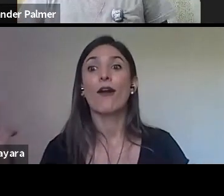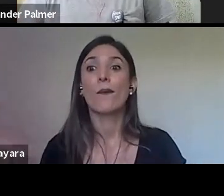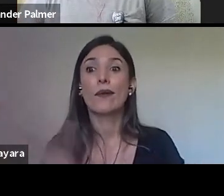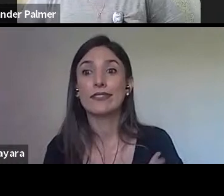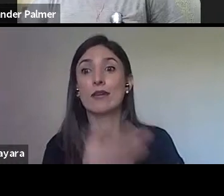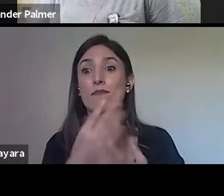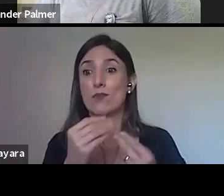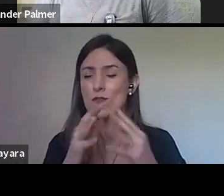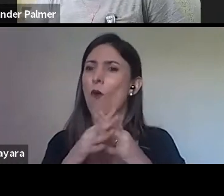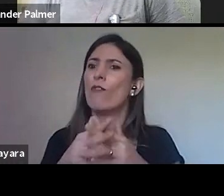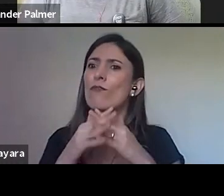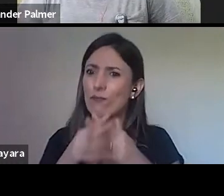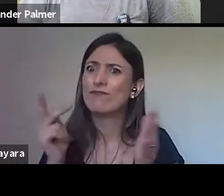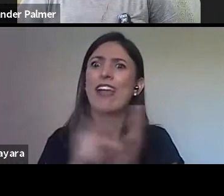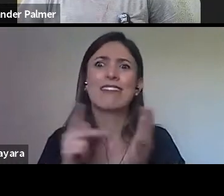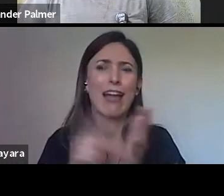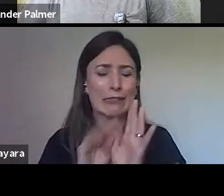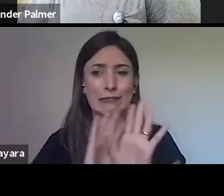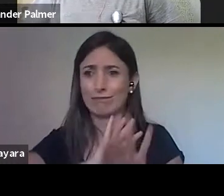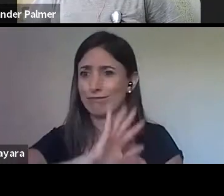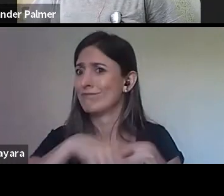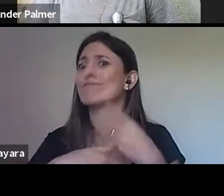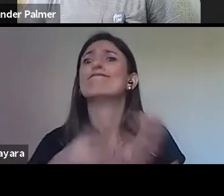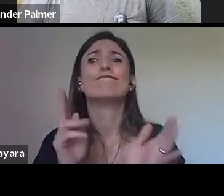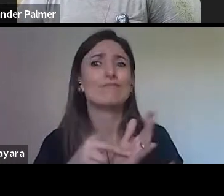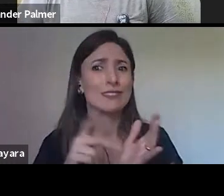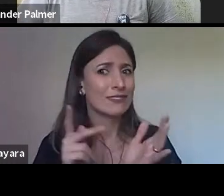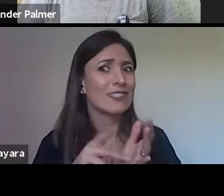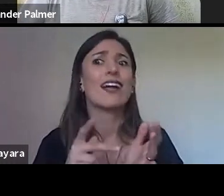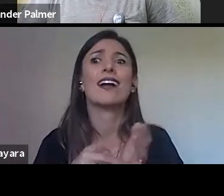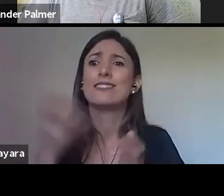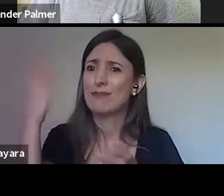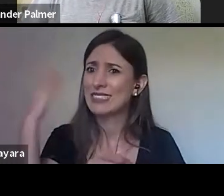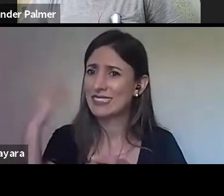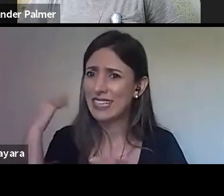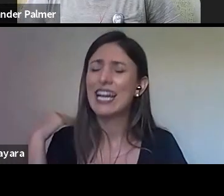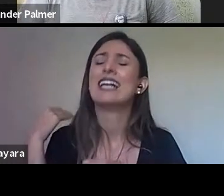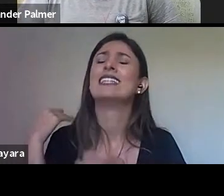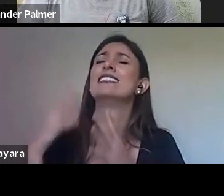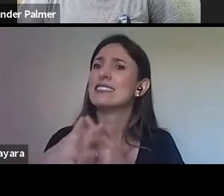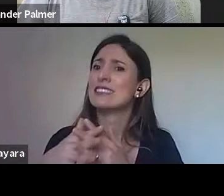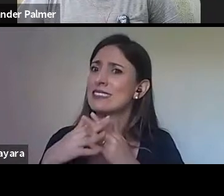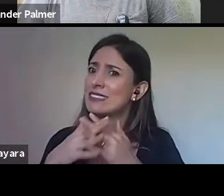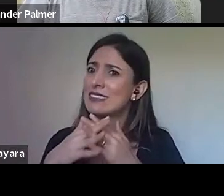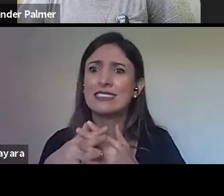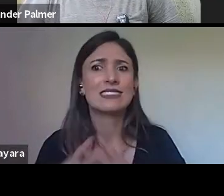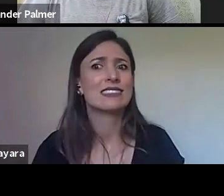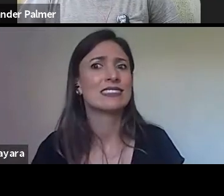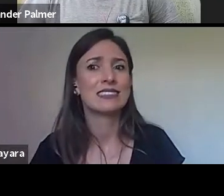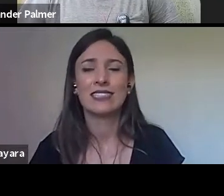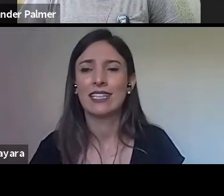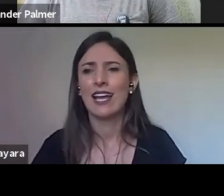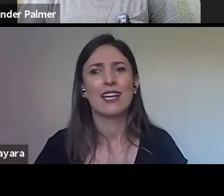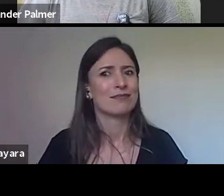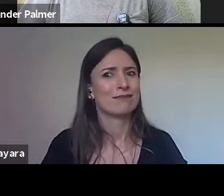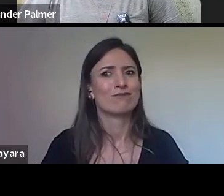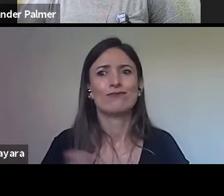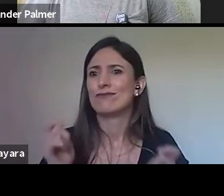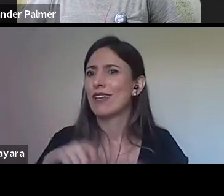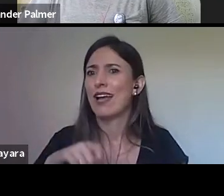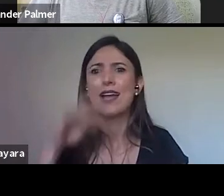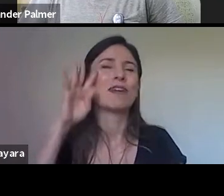foi meio caótico mesmo, gente, que não dá para nós pensarmos que você vai ter essa circulação e essas